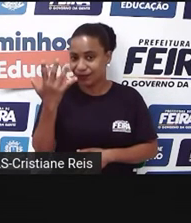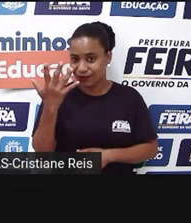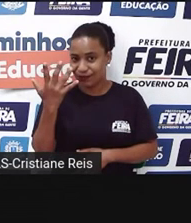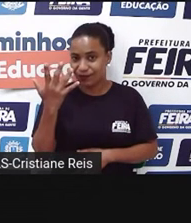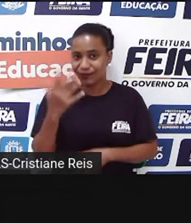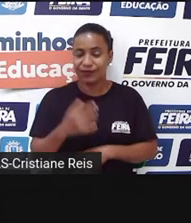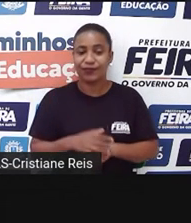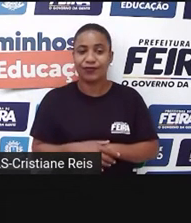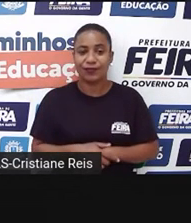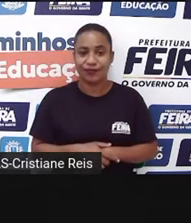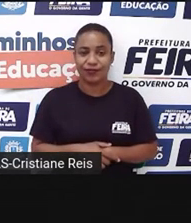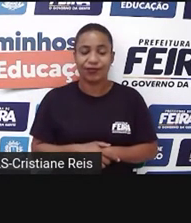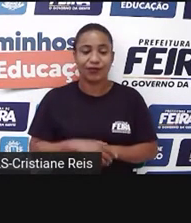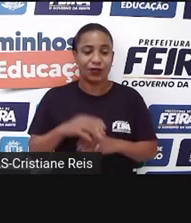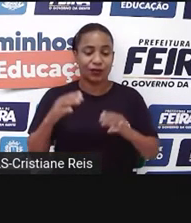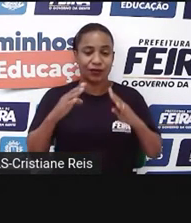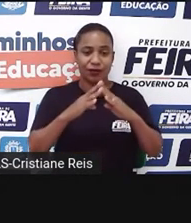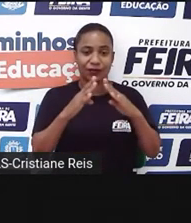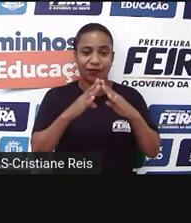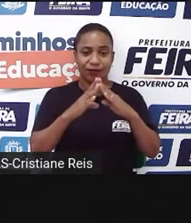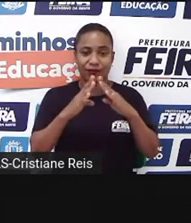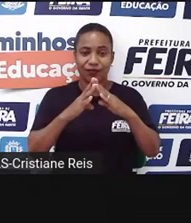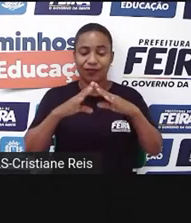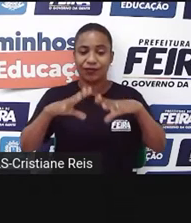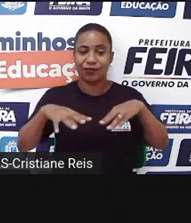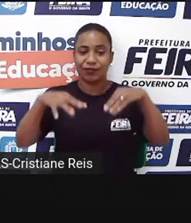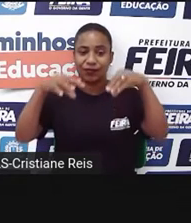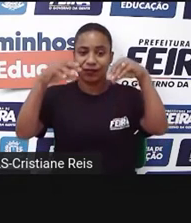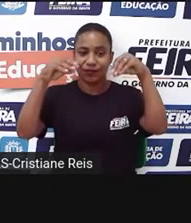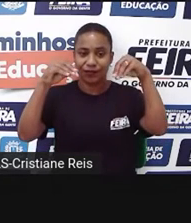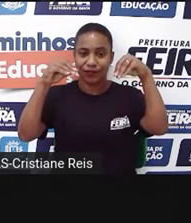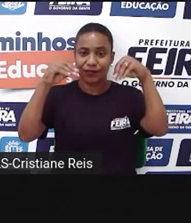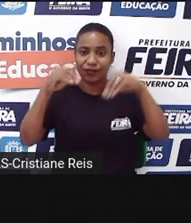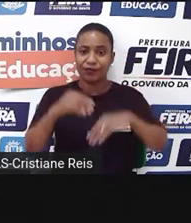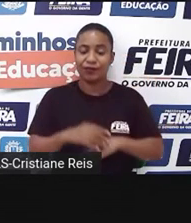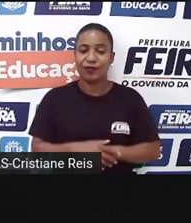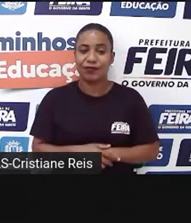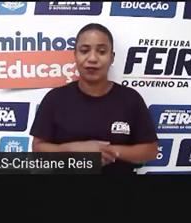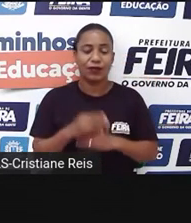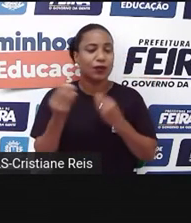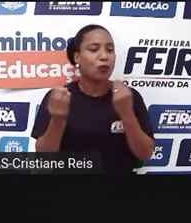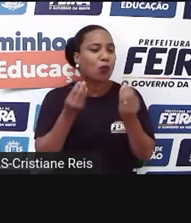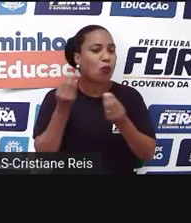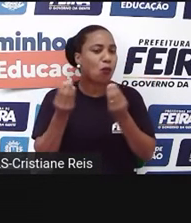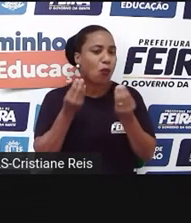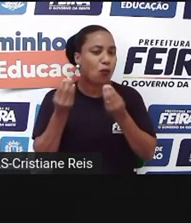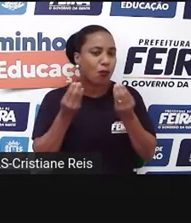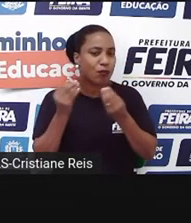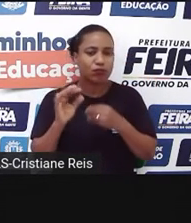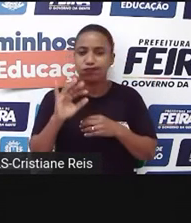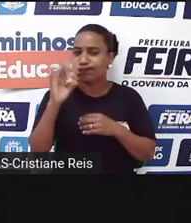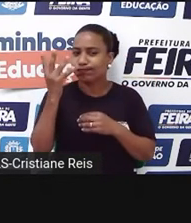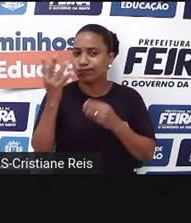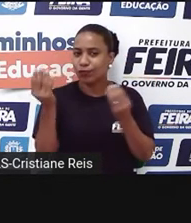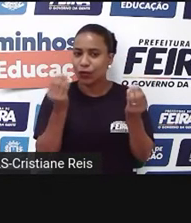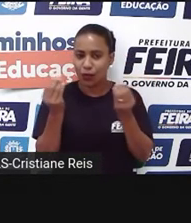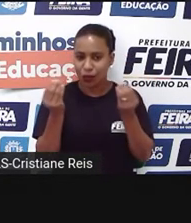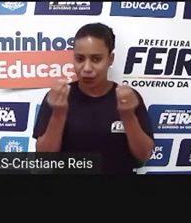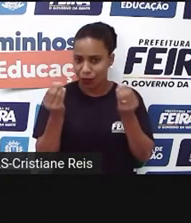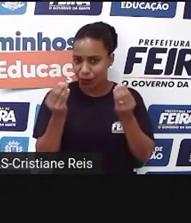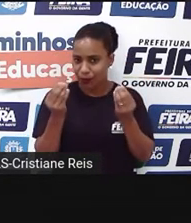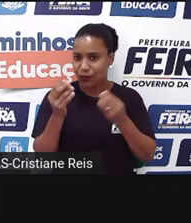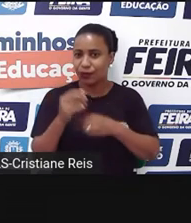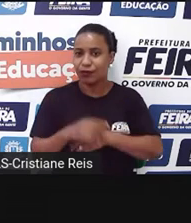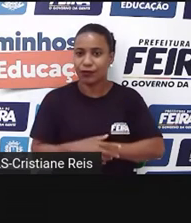Elsinore, no castelo, lá na Dinamarca. How? Como isso aconteceu? Lembram de Hamlet?